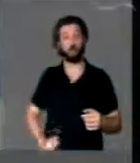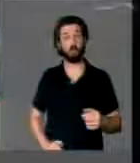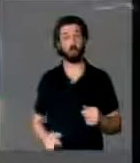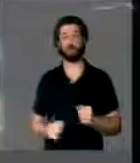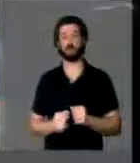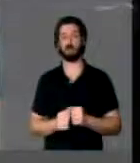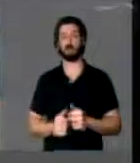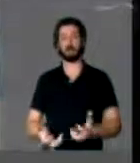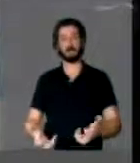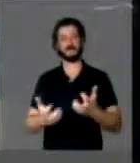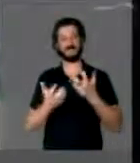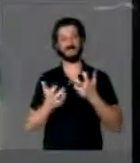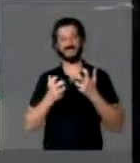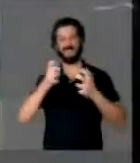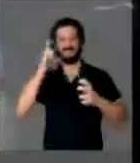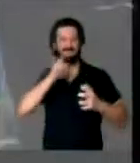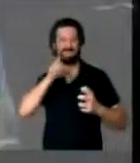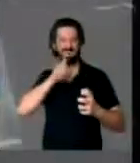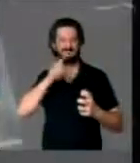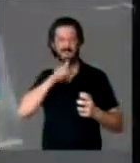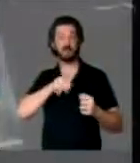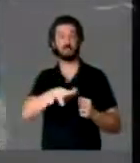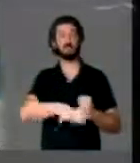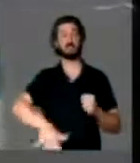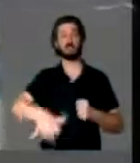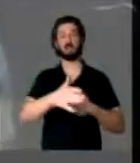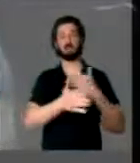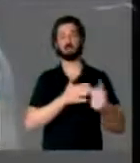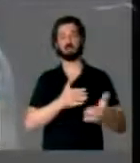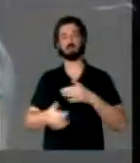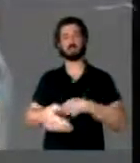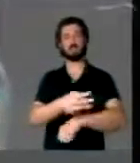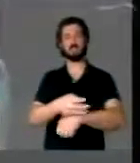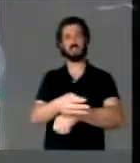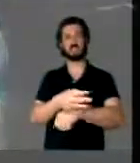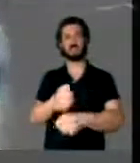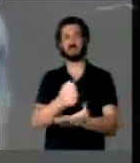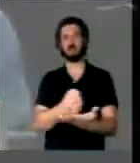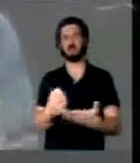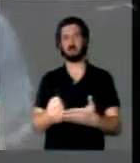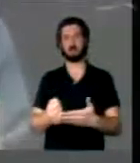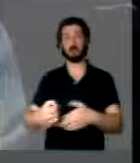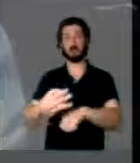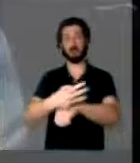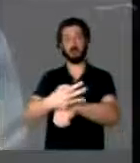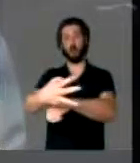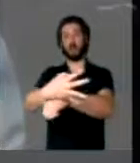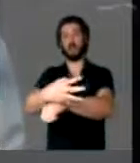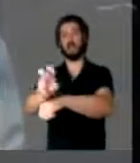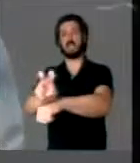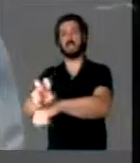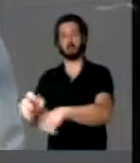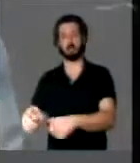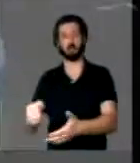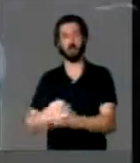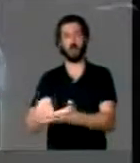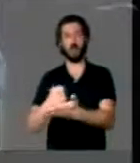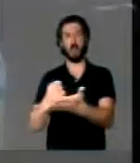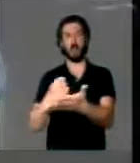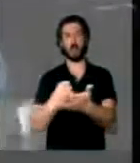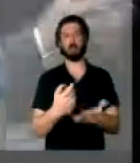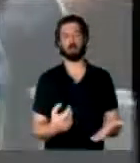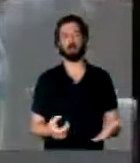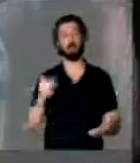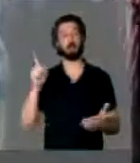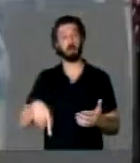que quer generalizar a terceirização e a quarteirização, é o